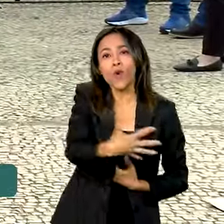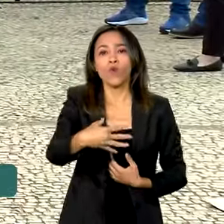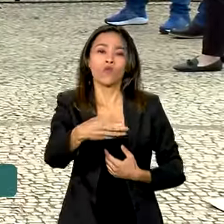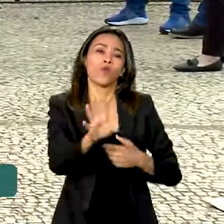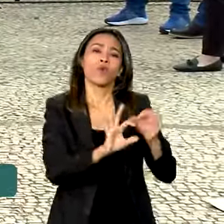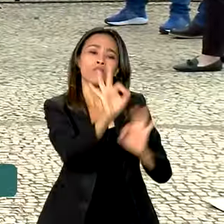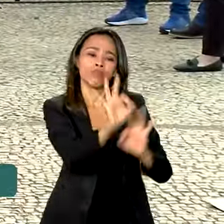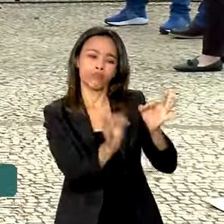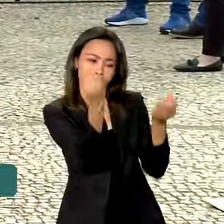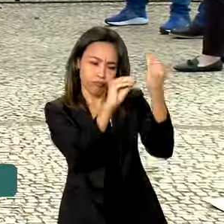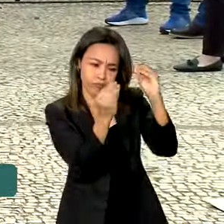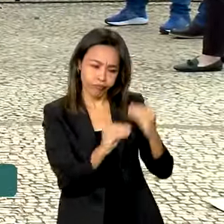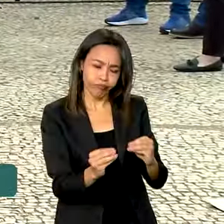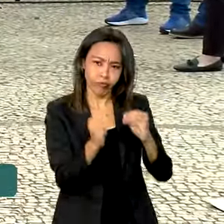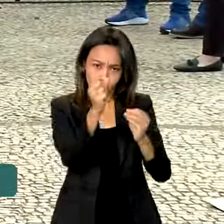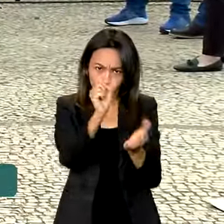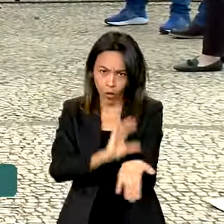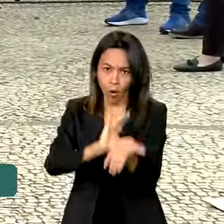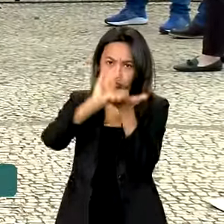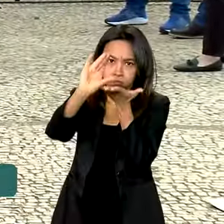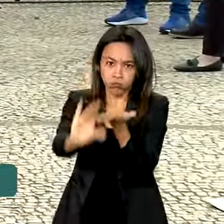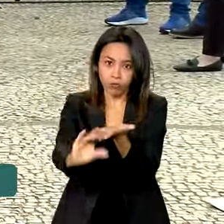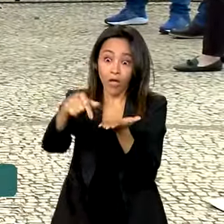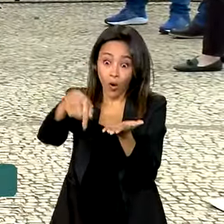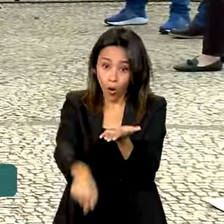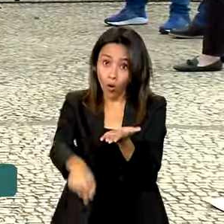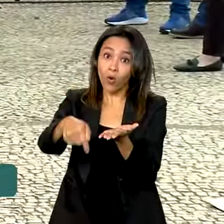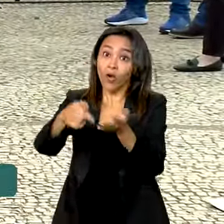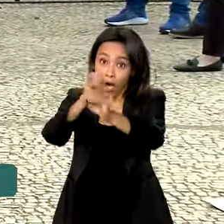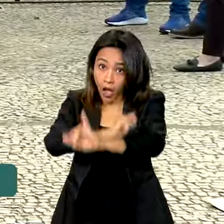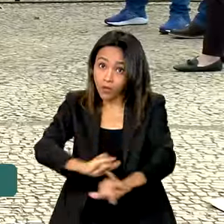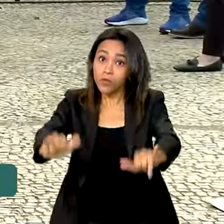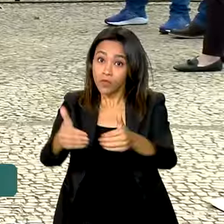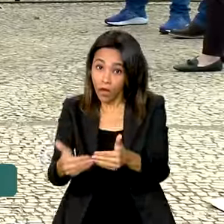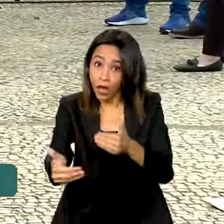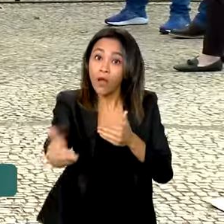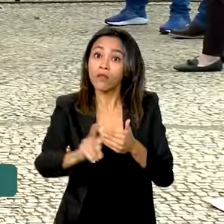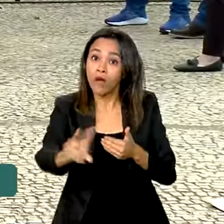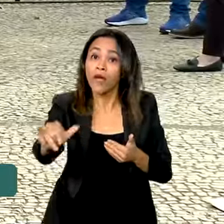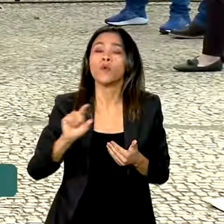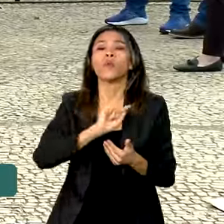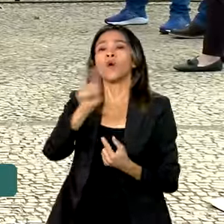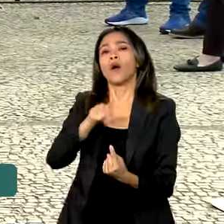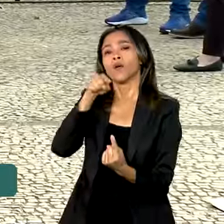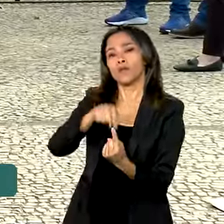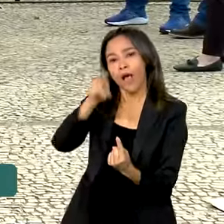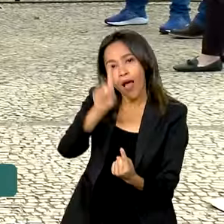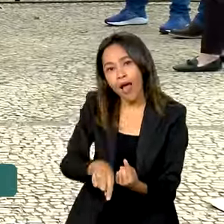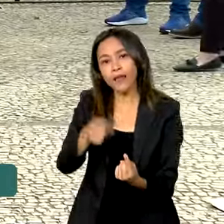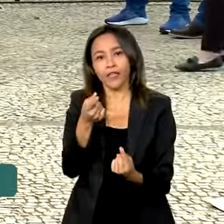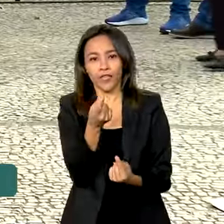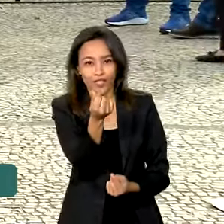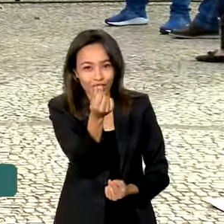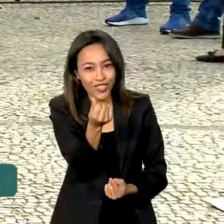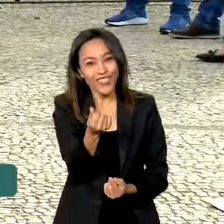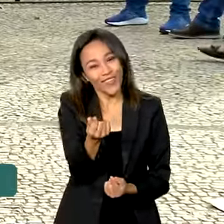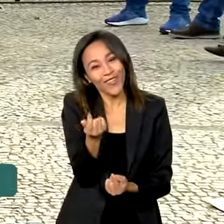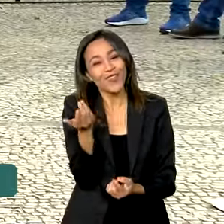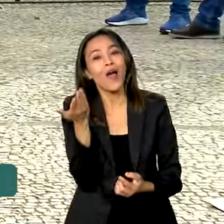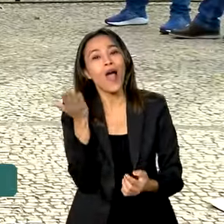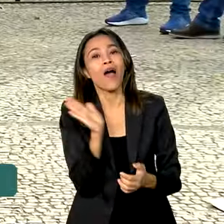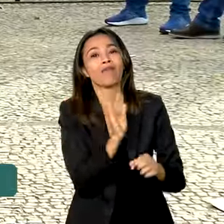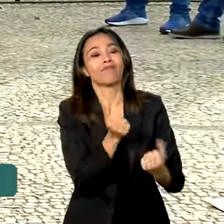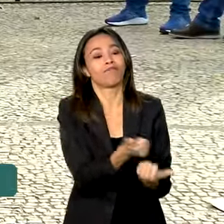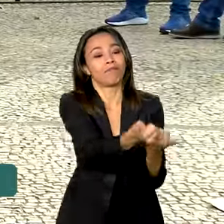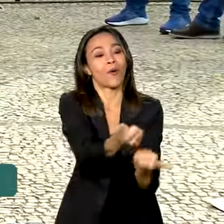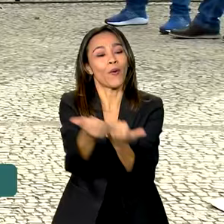recursos para Safra, que vai ser anunciado hoje, a ideia é fazer com que o crédito chegue ainda mais aos pequenos produtores.